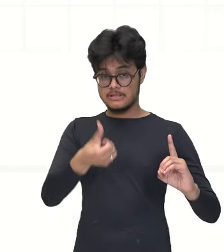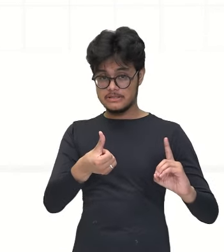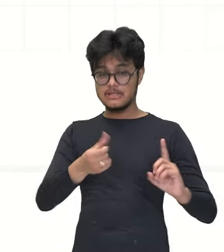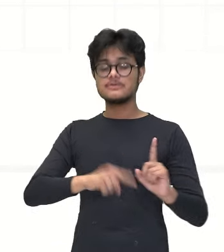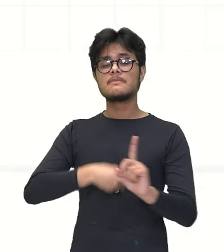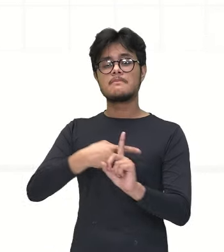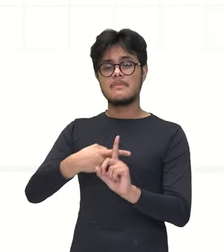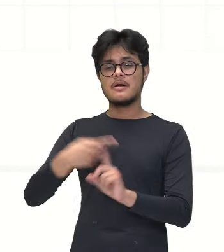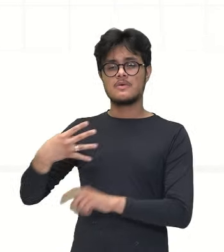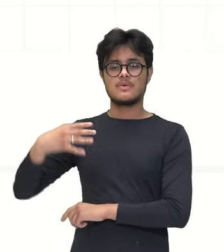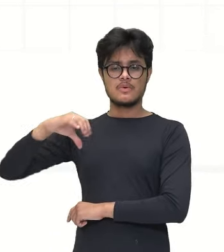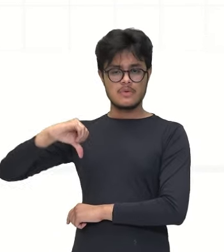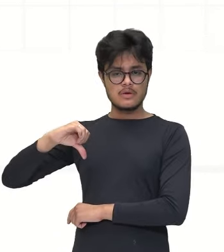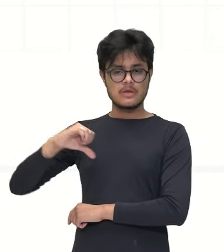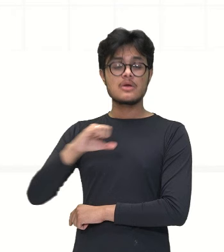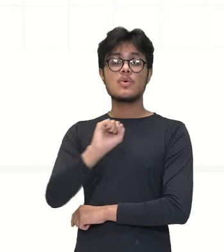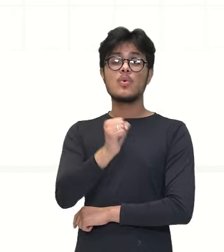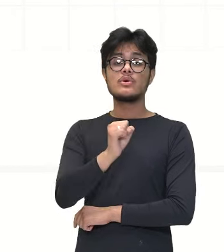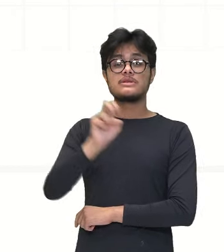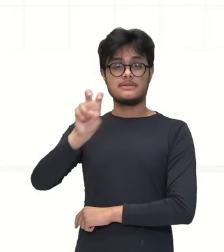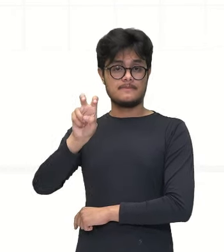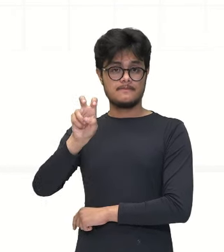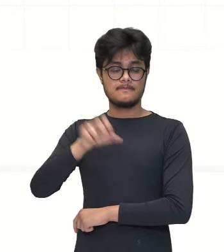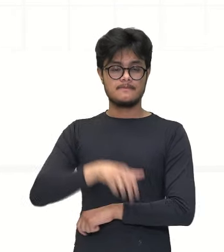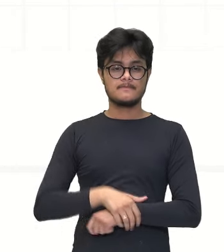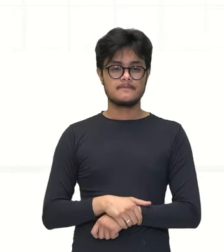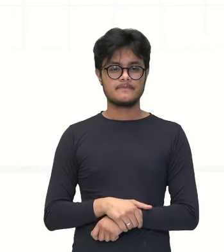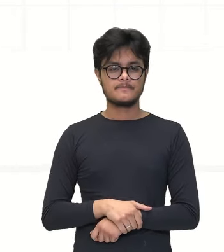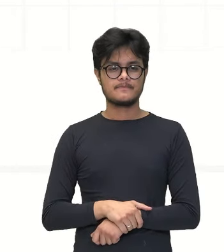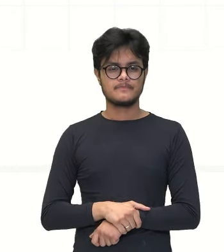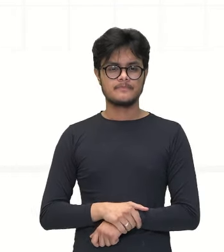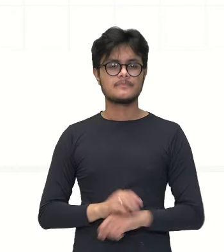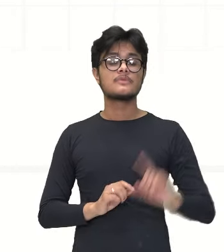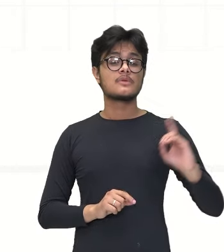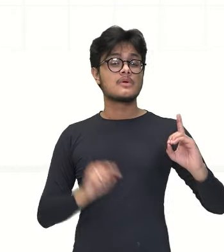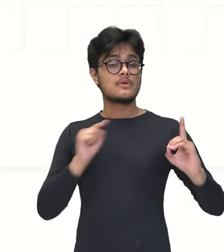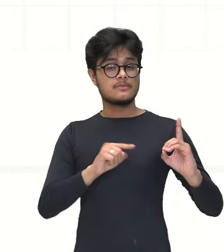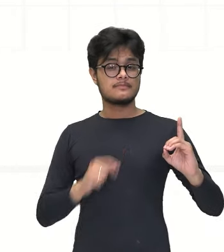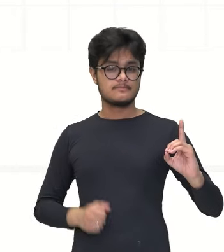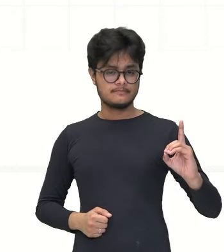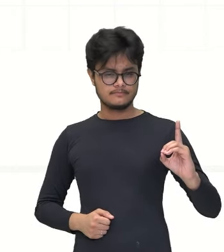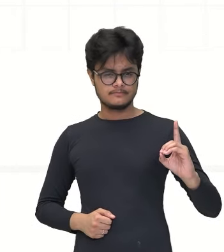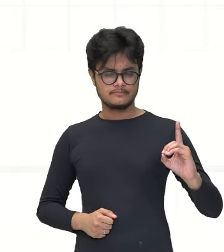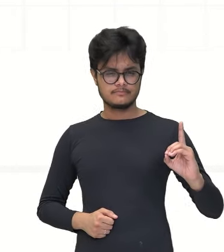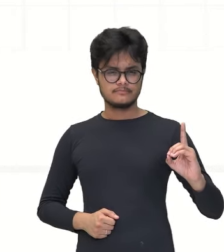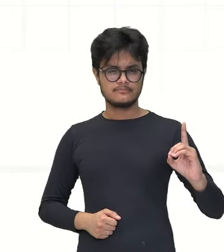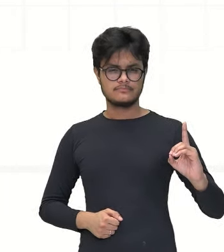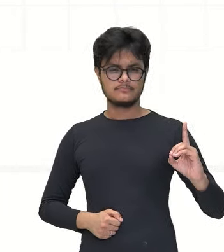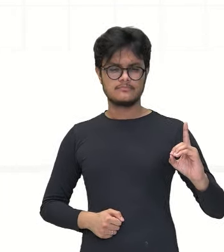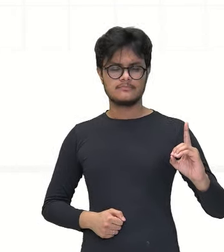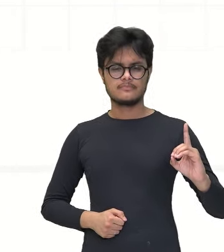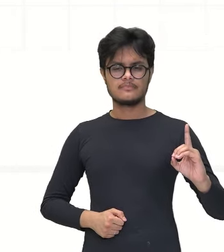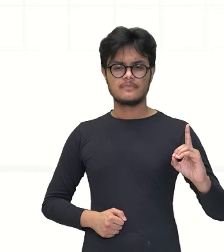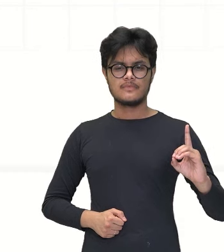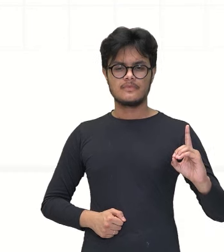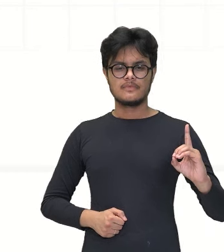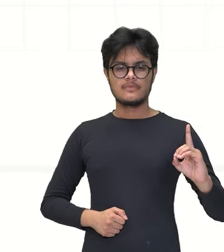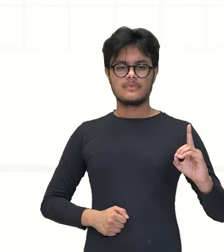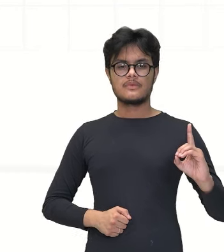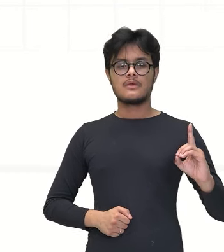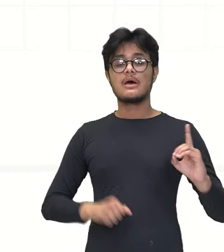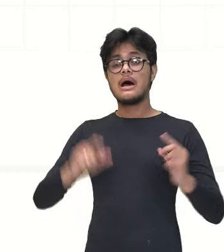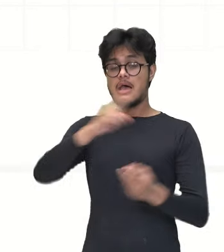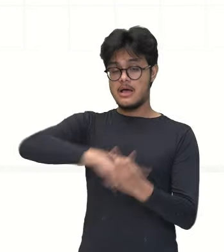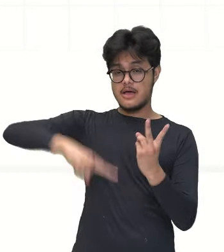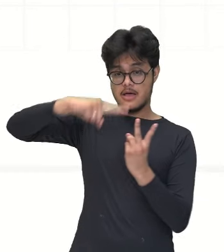soma, né? Que dá 85. Ou seja, a distância sem ser ao quadrado vai ser